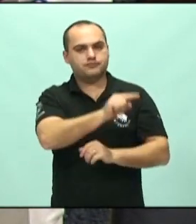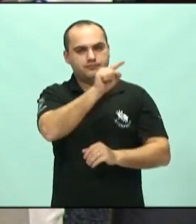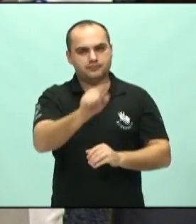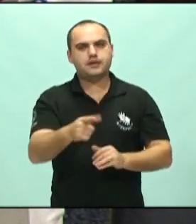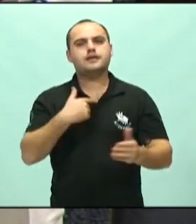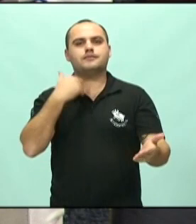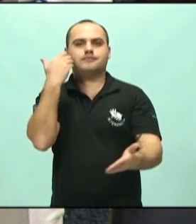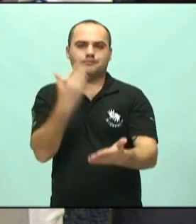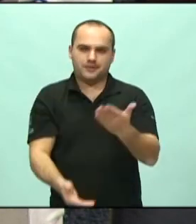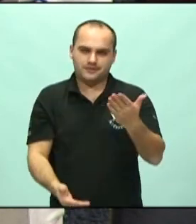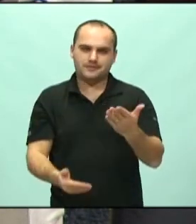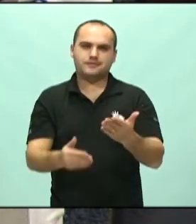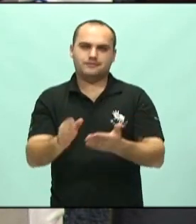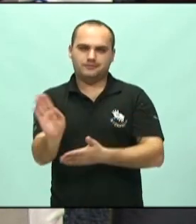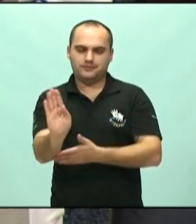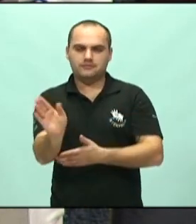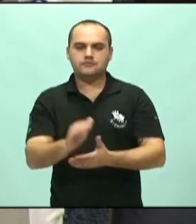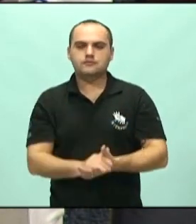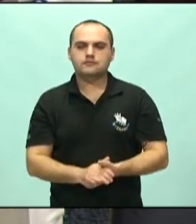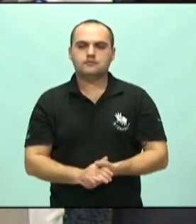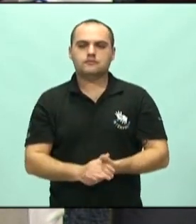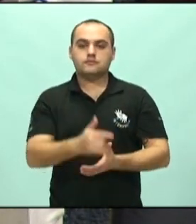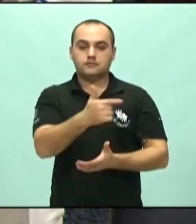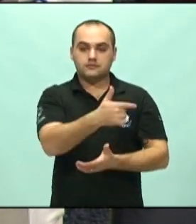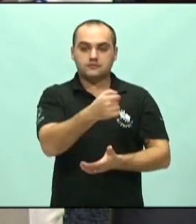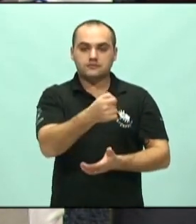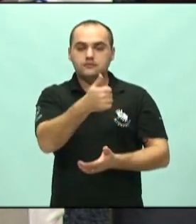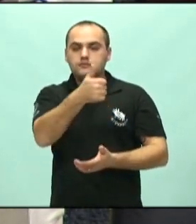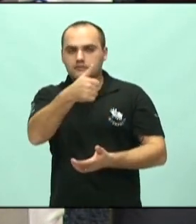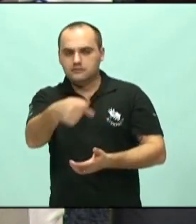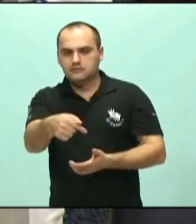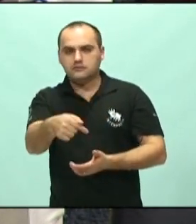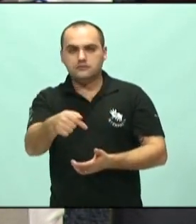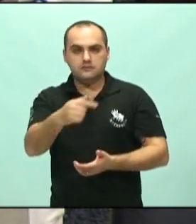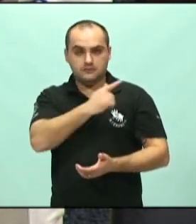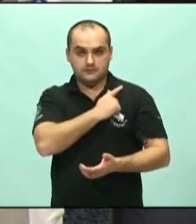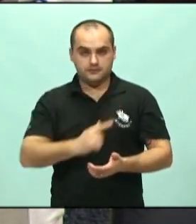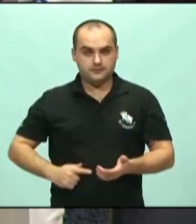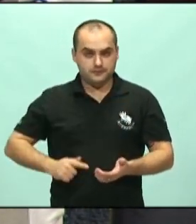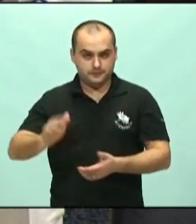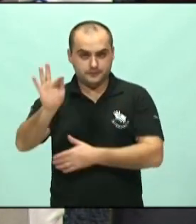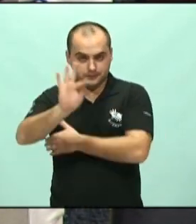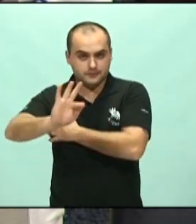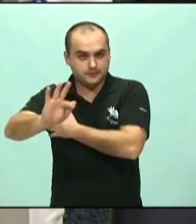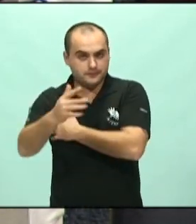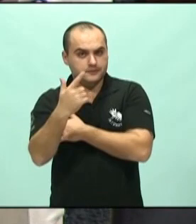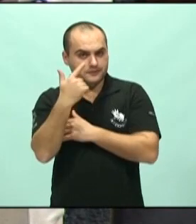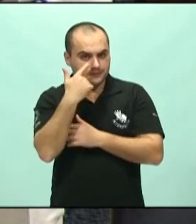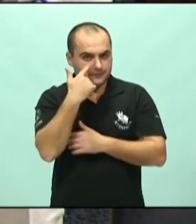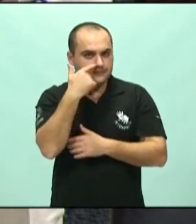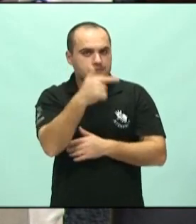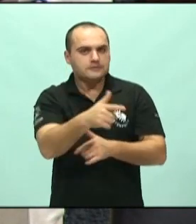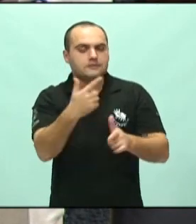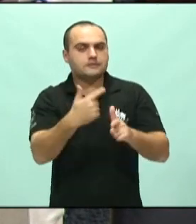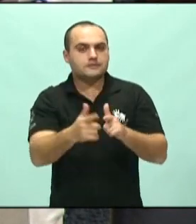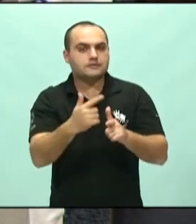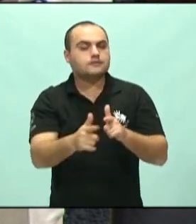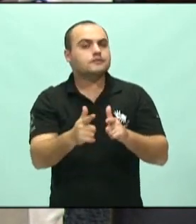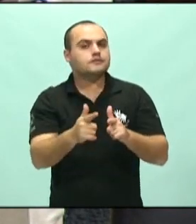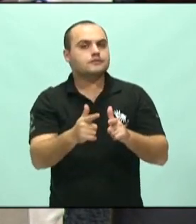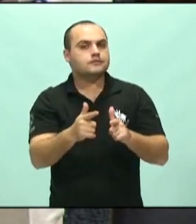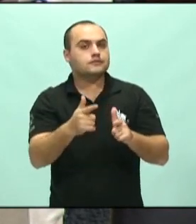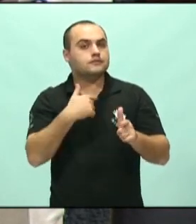os incentivos. Em 2017, o governo federal, ele entendendo da gravidade do problema, ele resolveu acabar